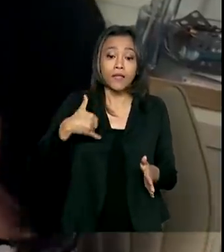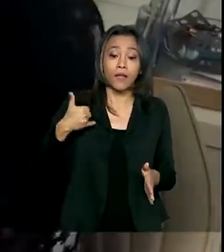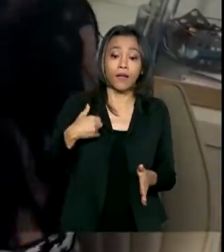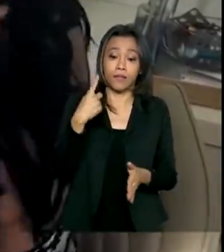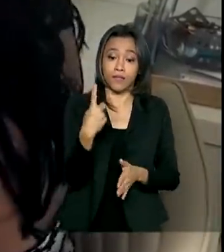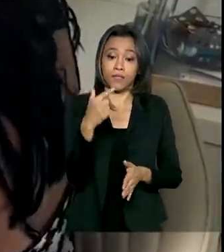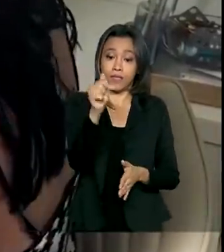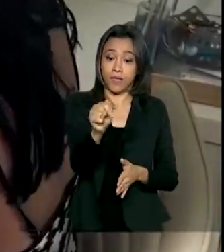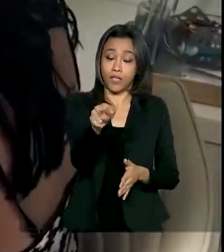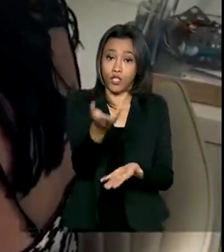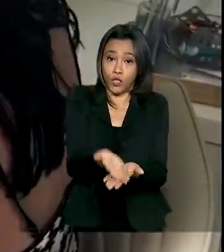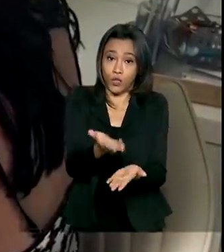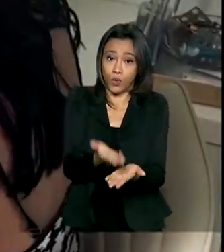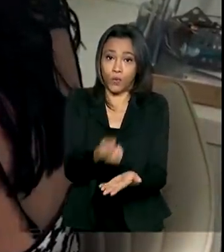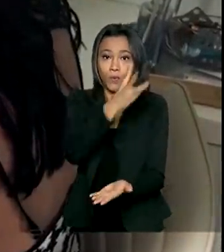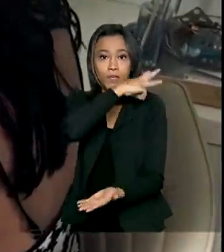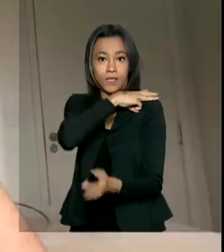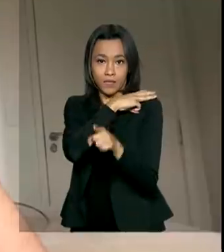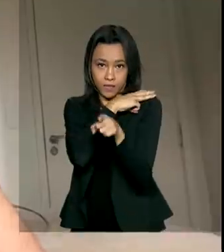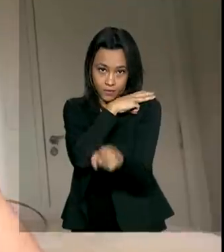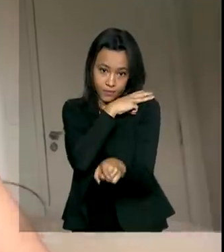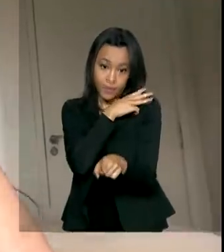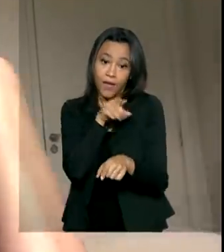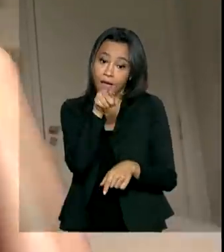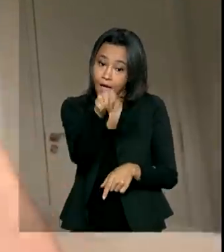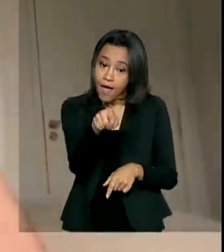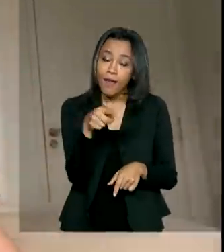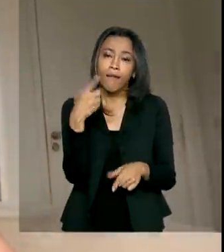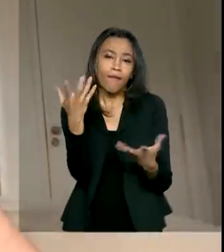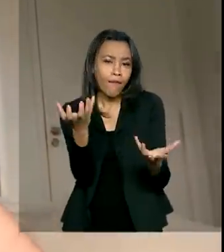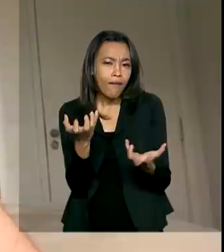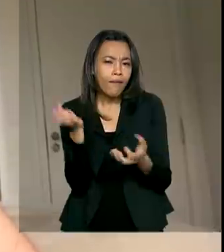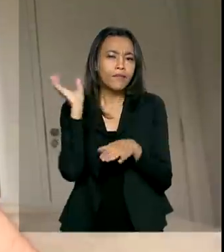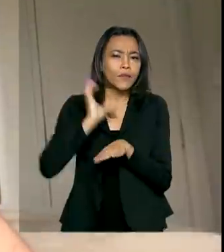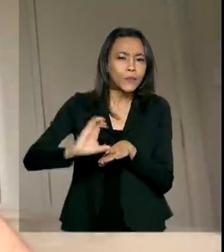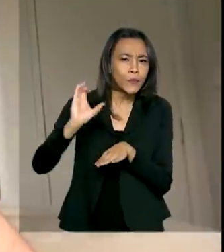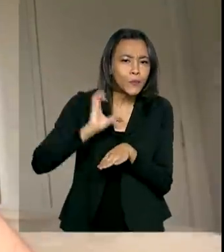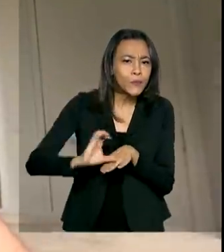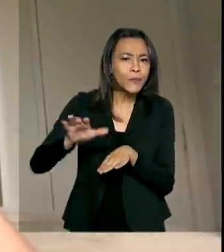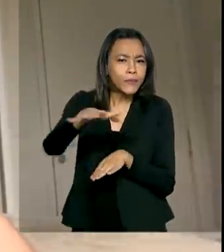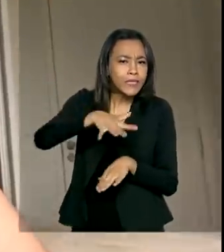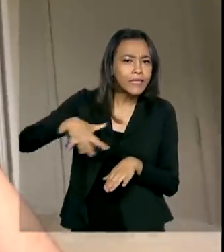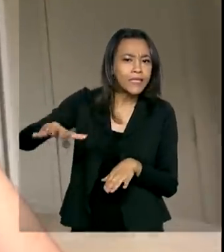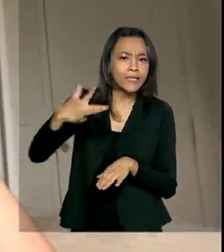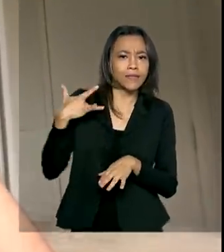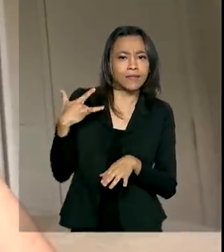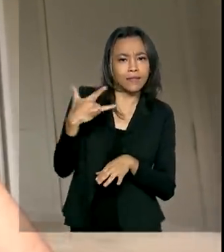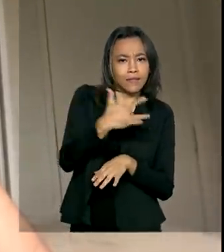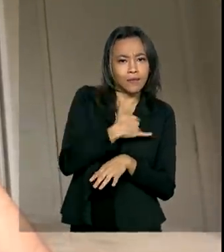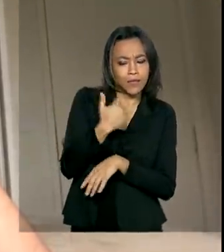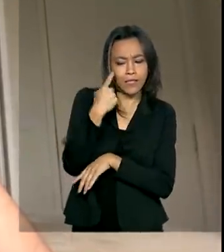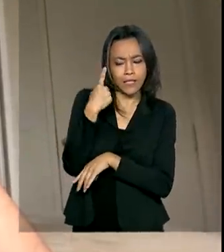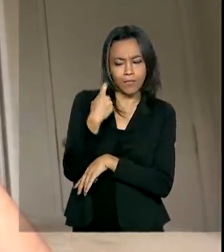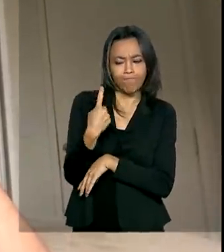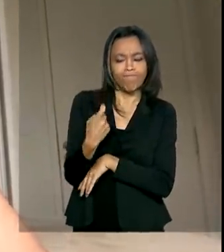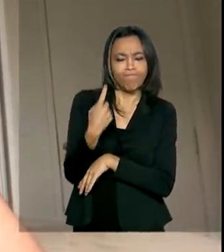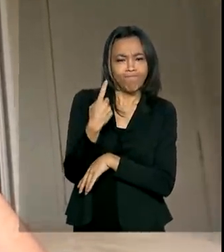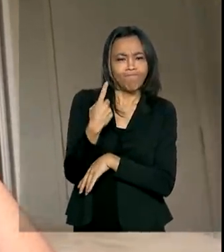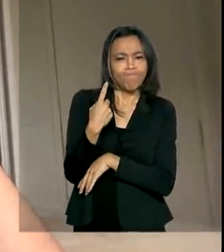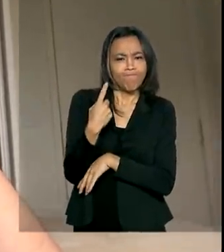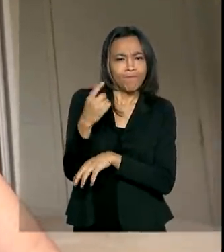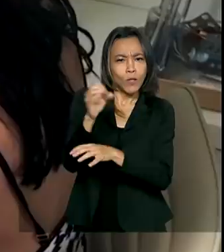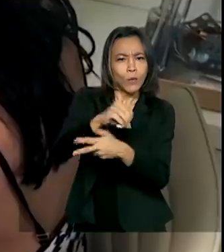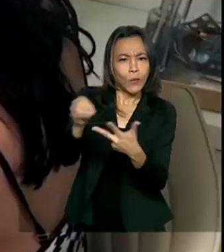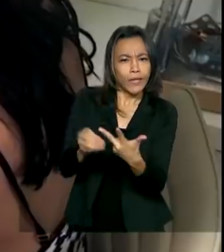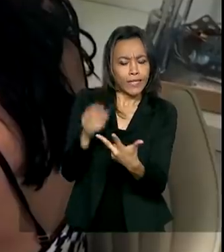e está no terceiro ano do ensino médio. Ela, que pretende fazer um curso na área de saúde, está de olho no Enem e,